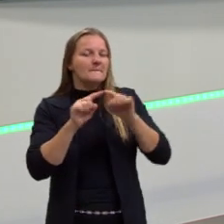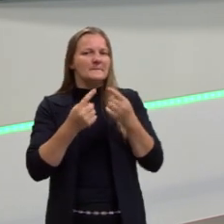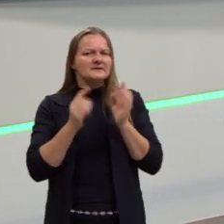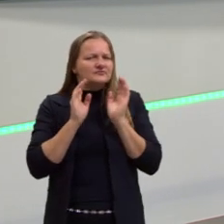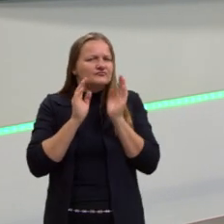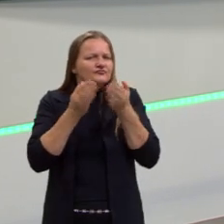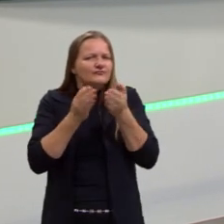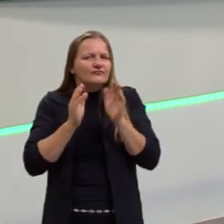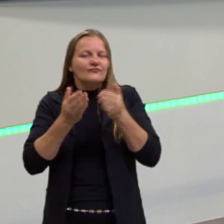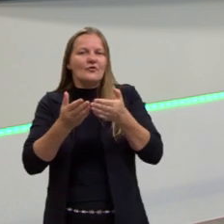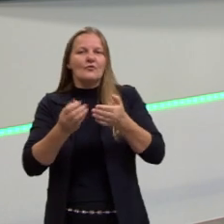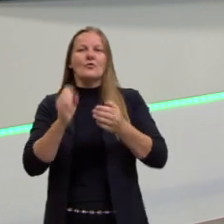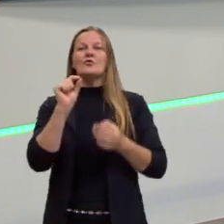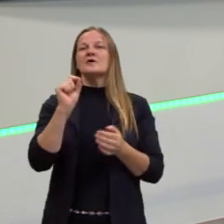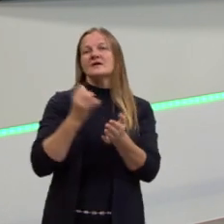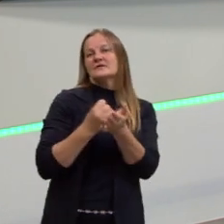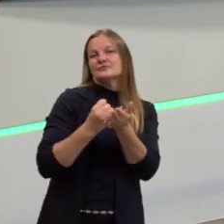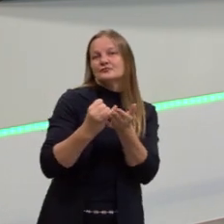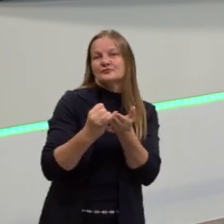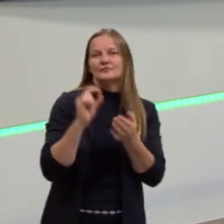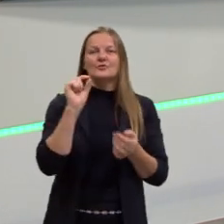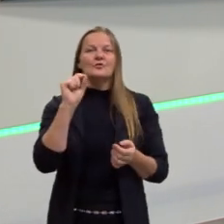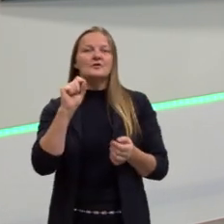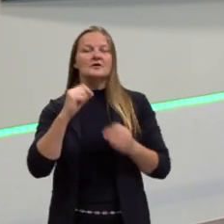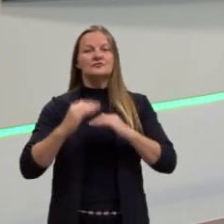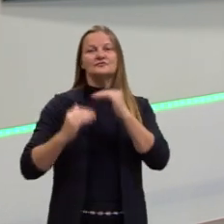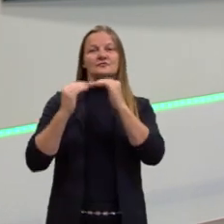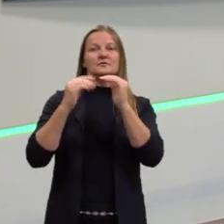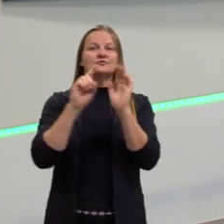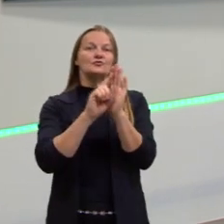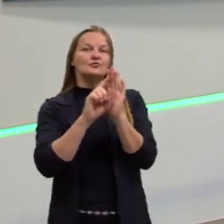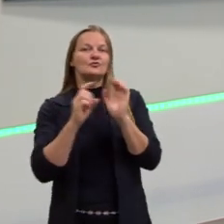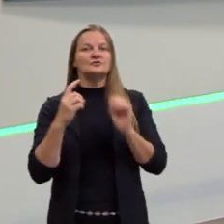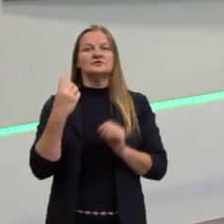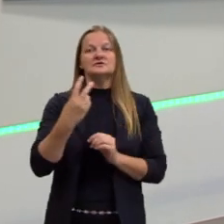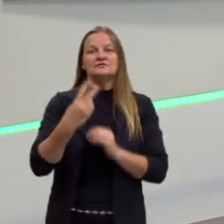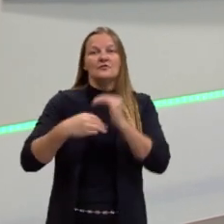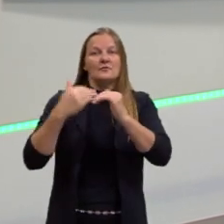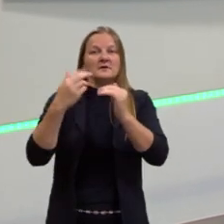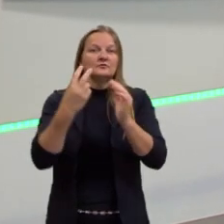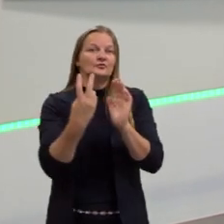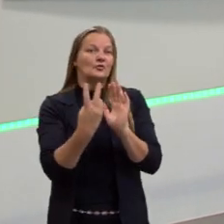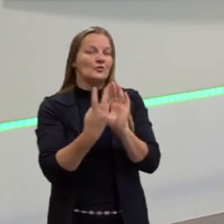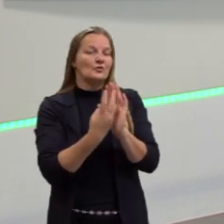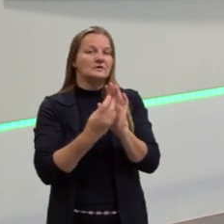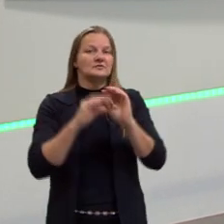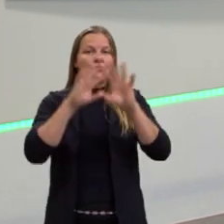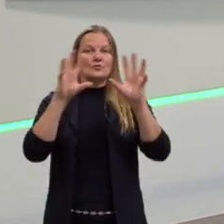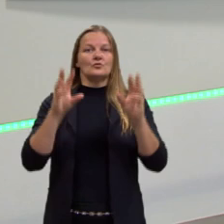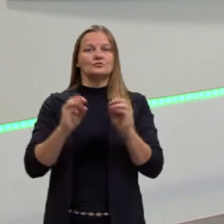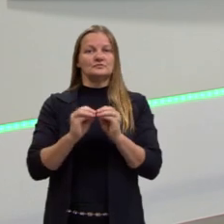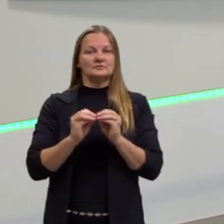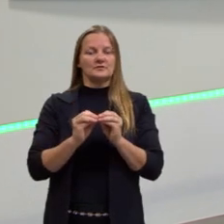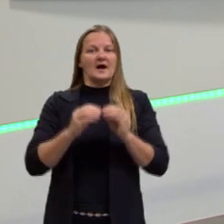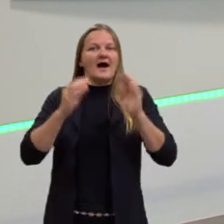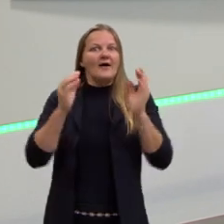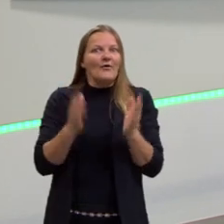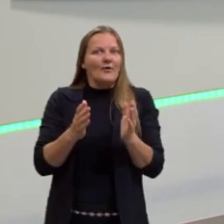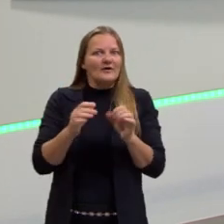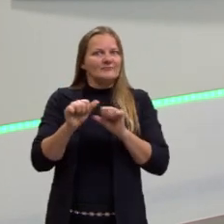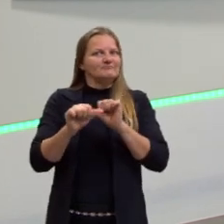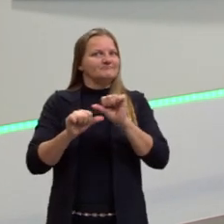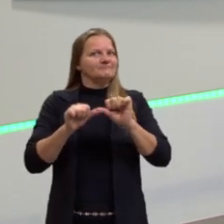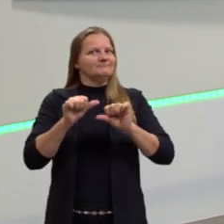para o que é uma introdução. Desenvolvimento 1, desenvolvimento 2 e a conclusão. Agora,